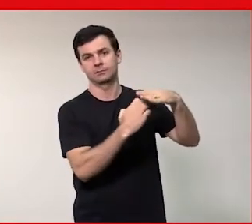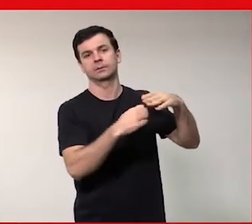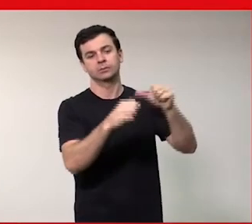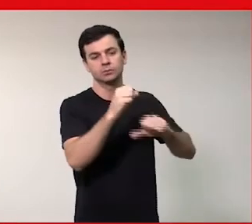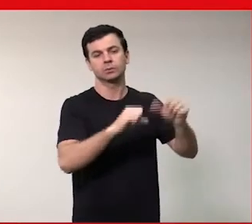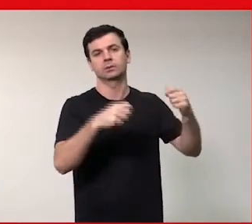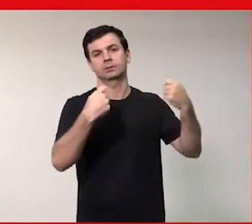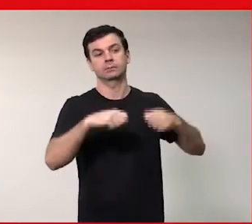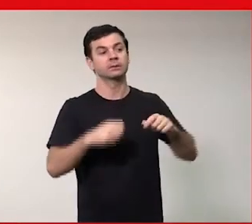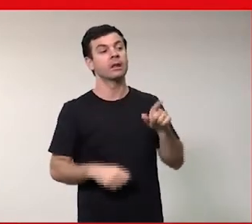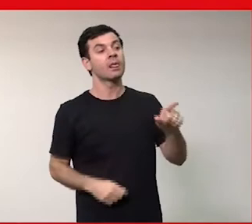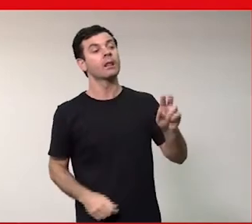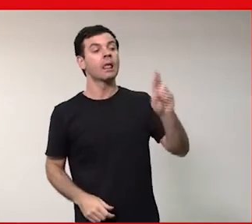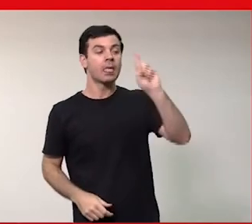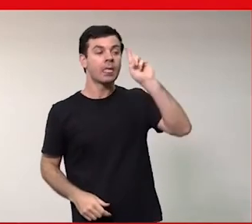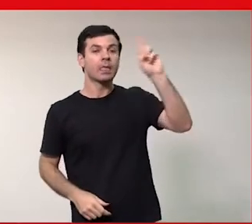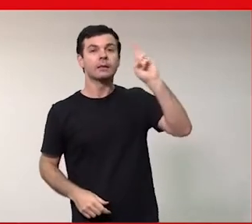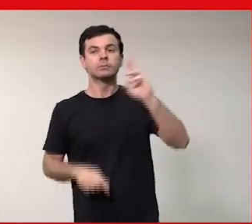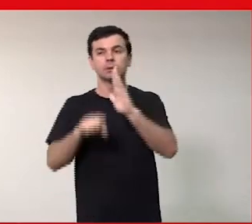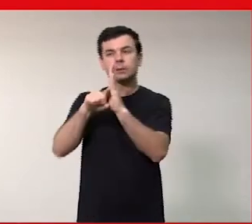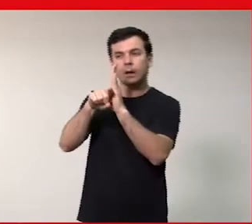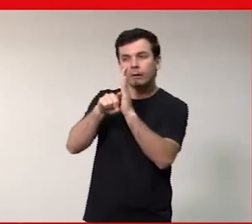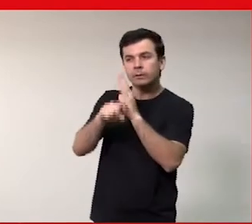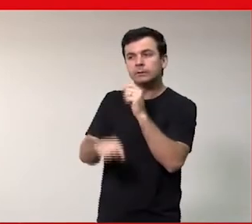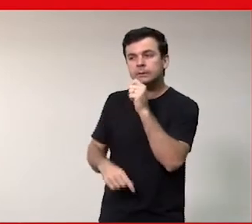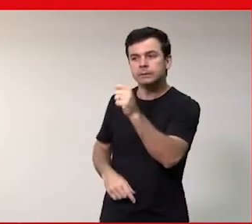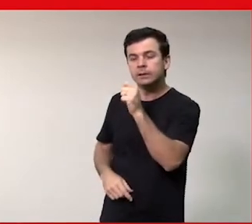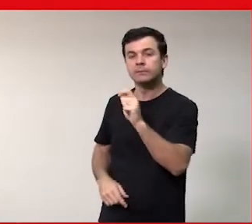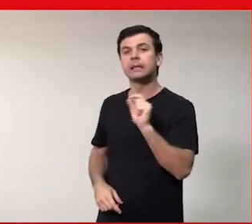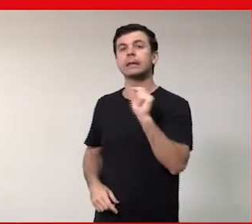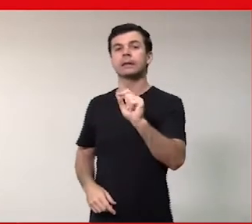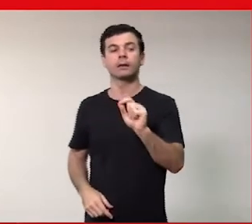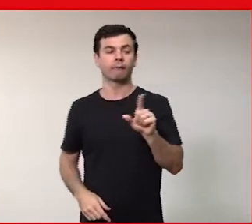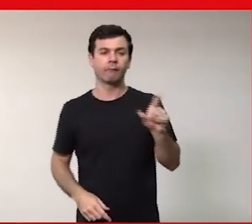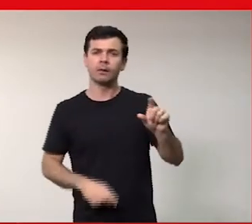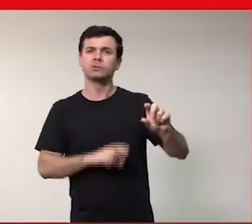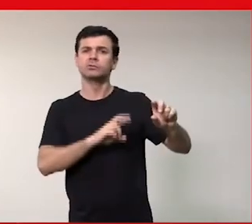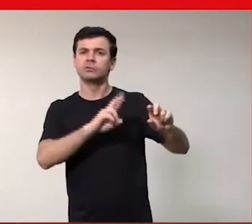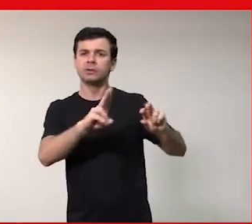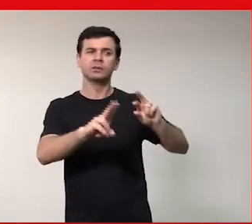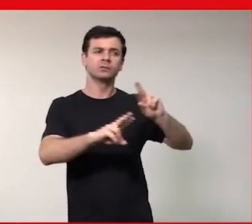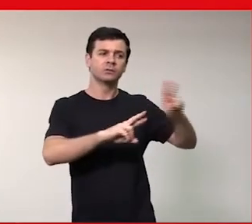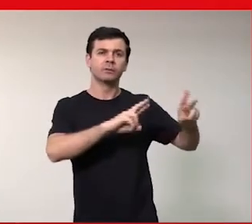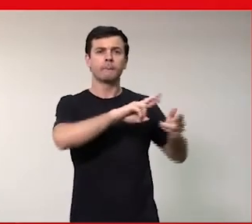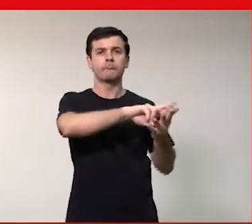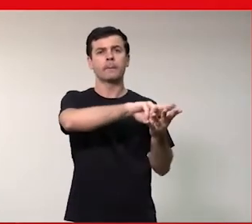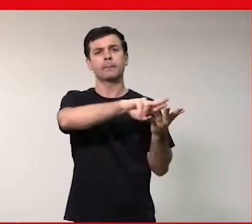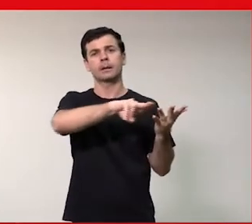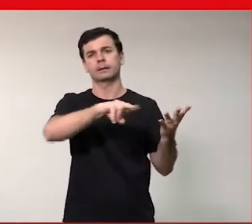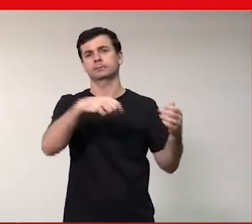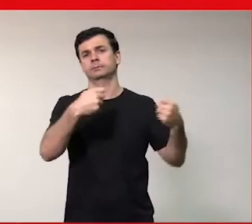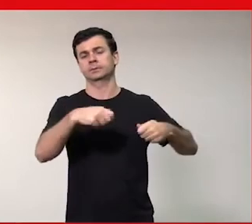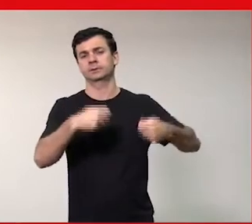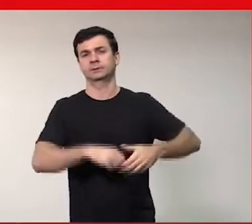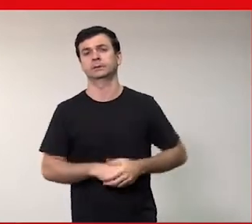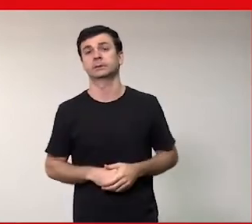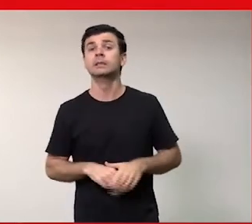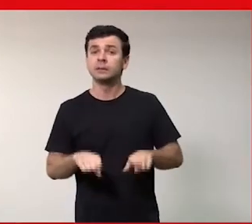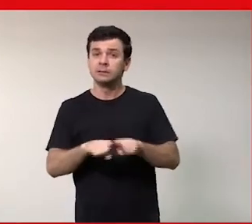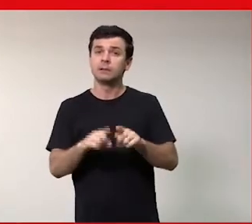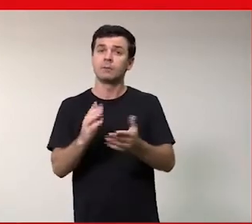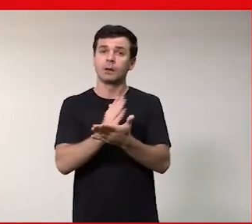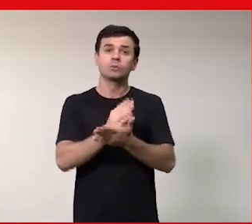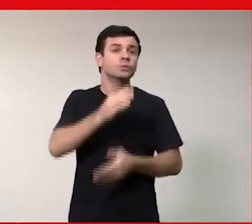eu nunca vou passar e aí isso acontece mas só no recrutamento inicial não é quando tem a promoção por merecimento isso igualmente